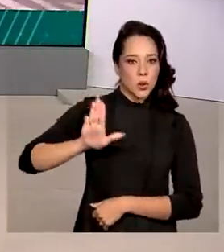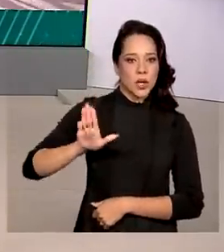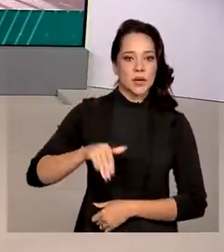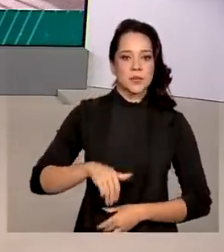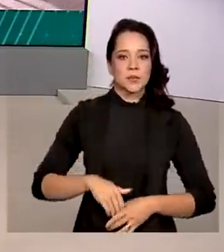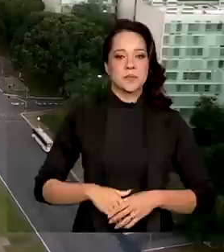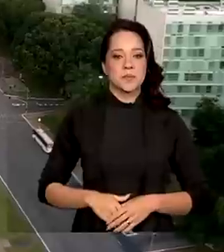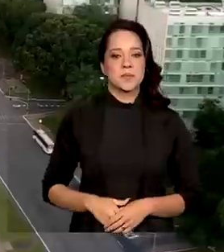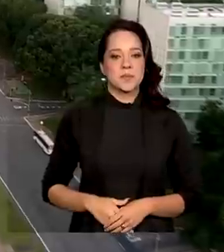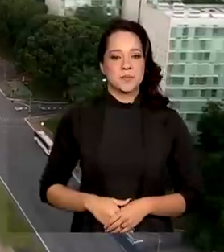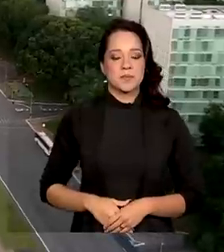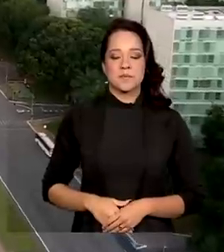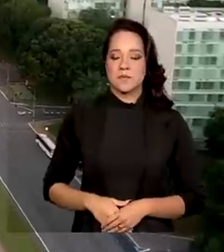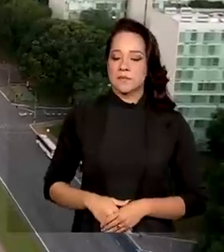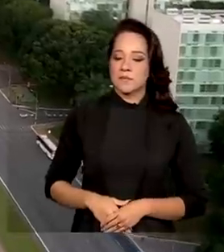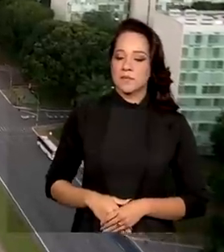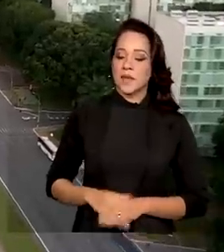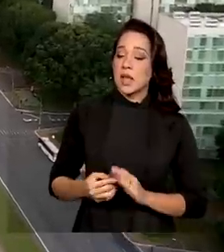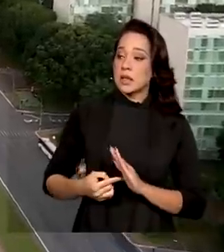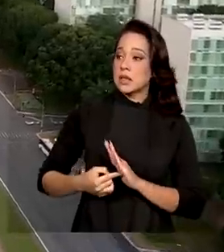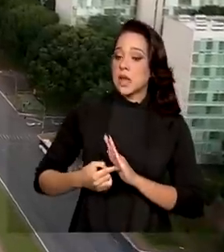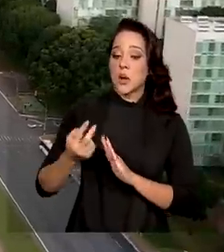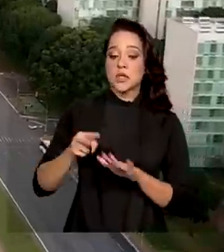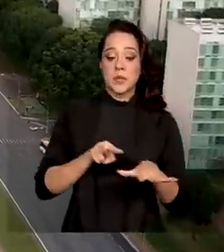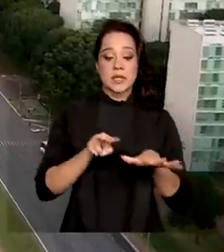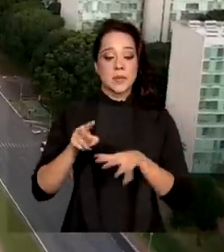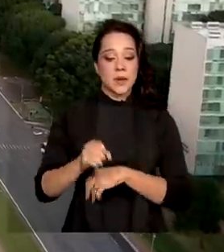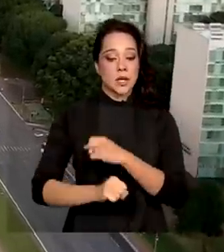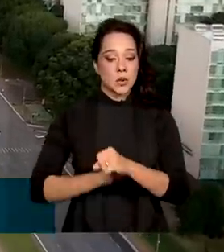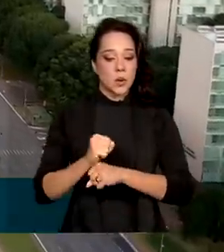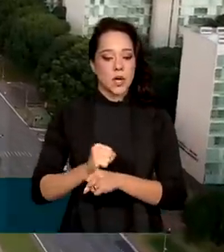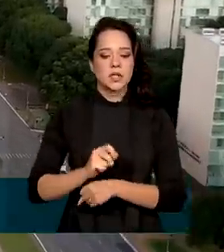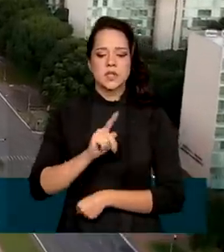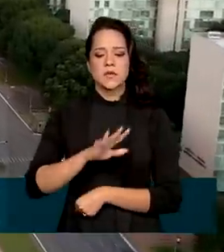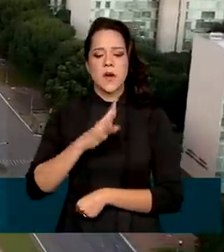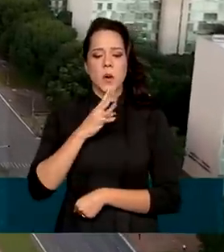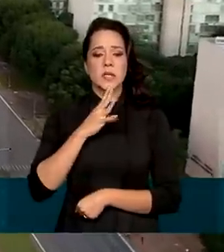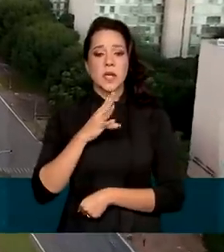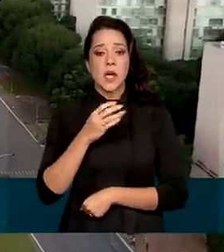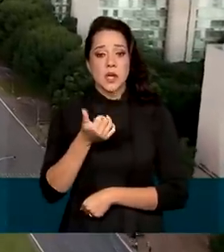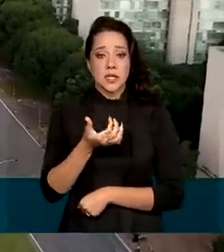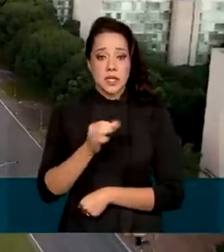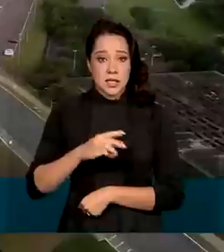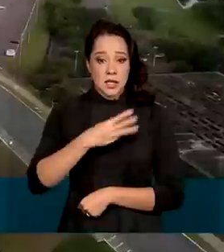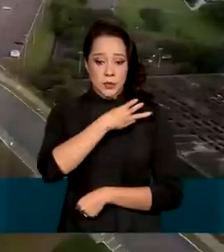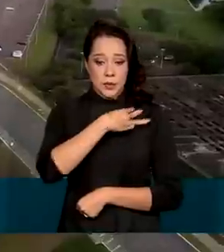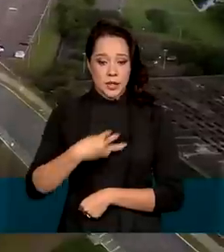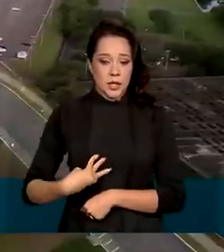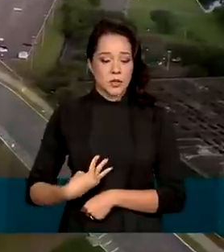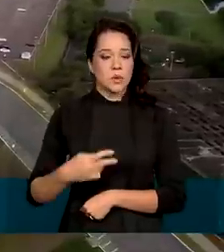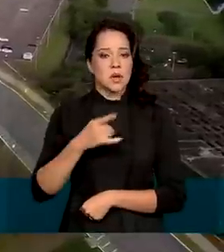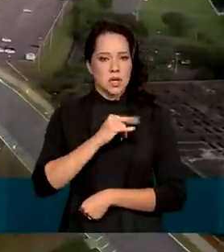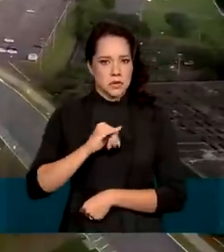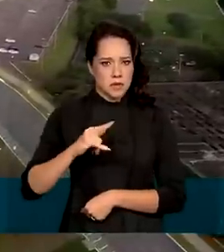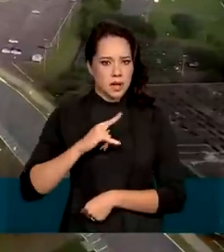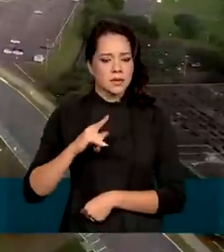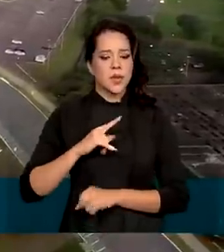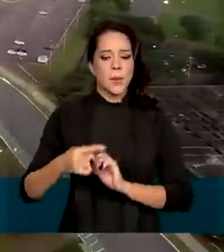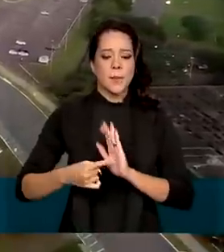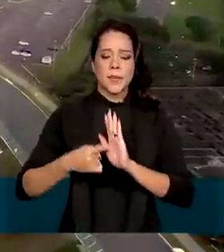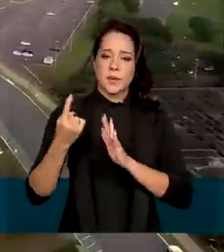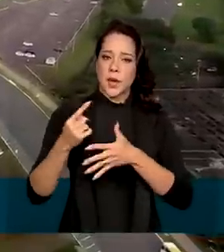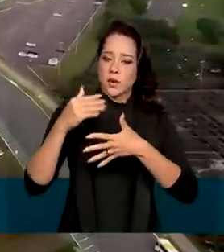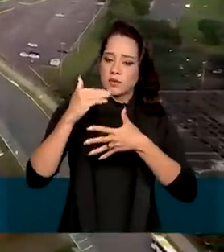Lula da Silva. Na última semana do ano, serão conhecidos os 16 ministros que vão completar o primeiro